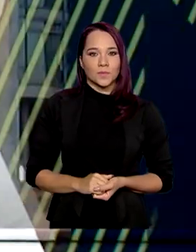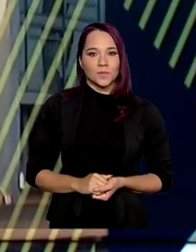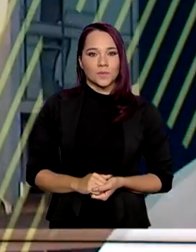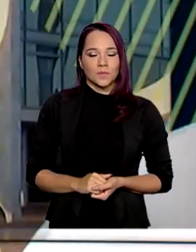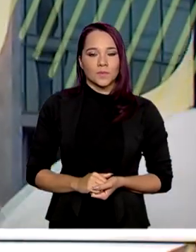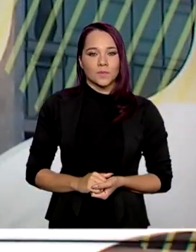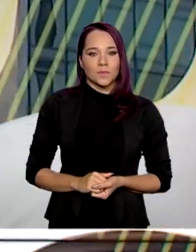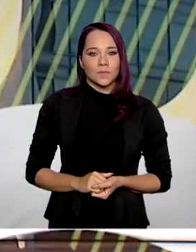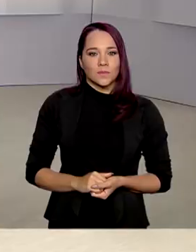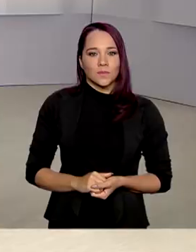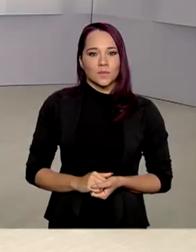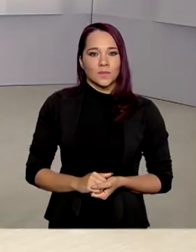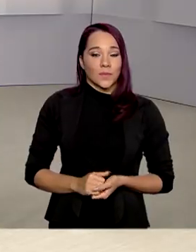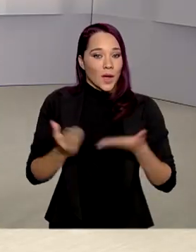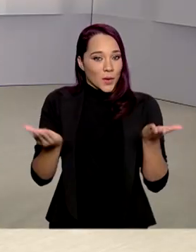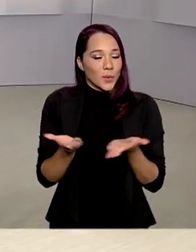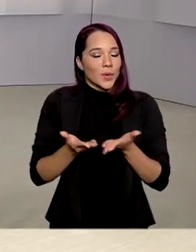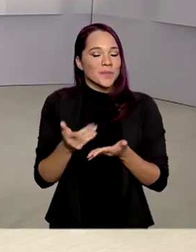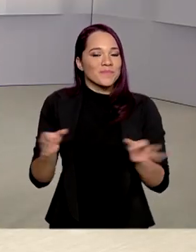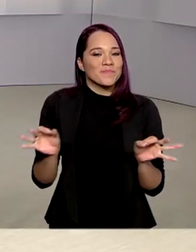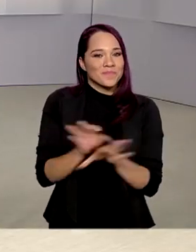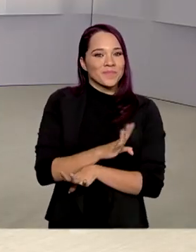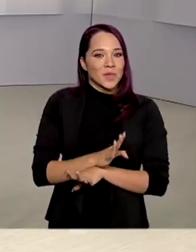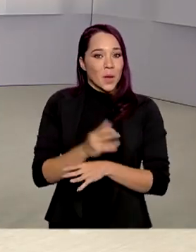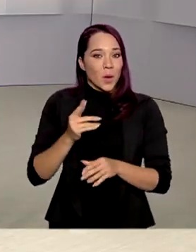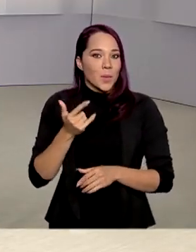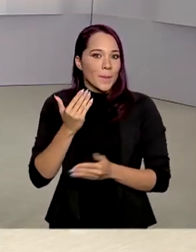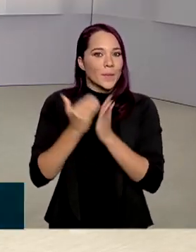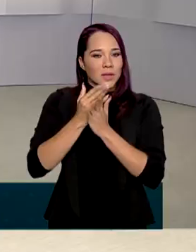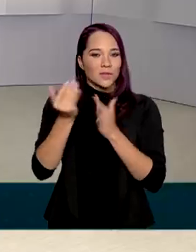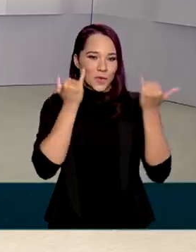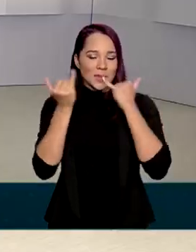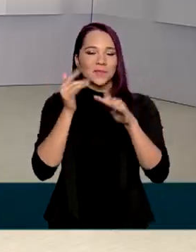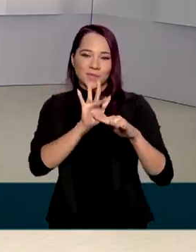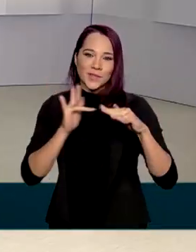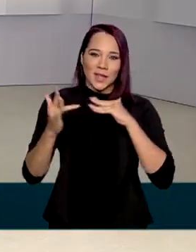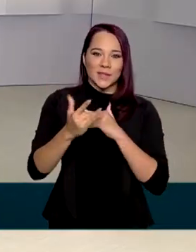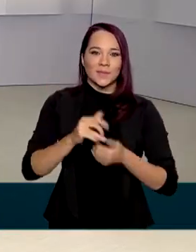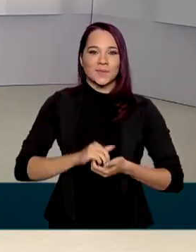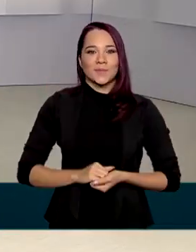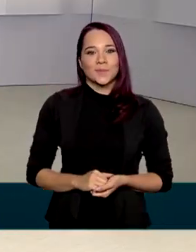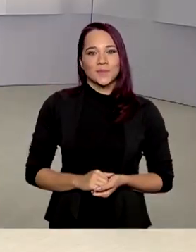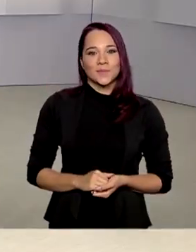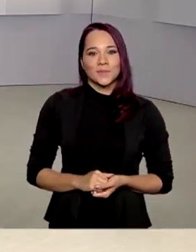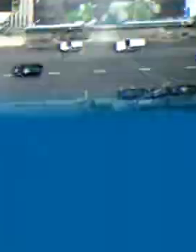barra mdh. Esta edição fica por aqui. Outras notícias nas nossas redes sociais.